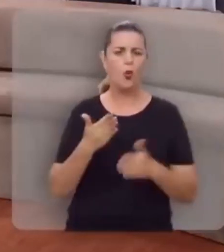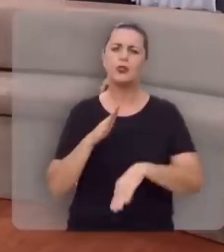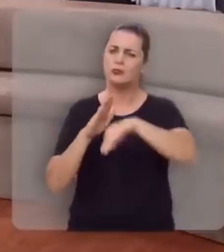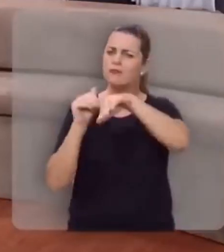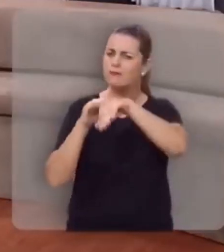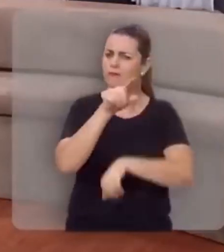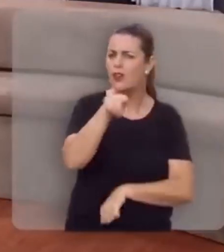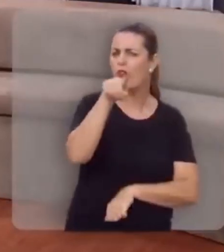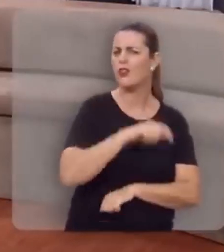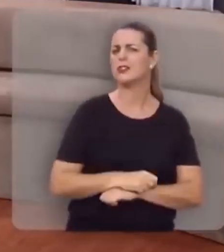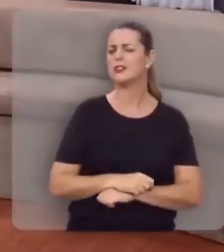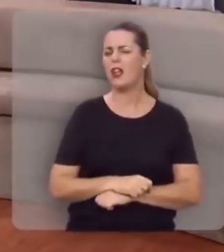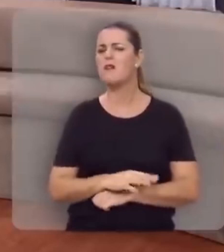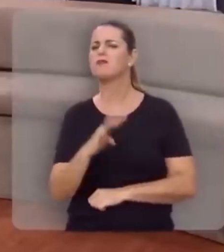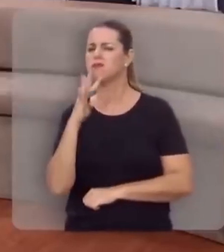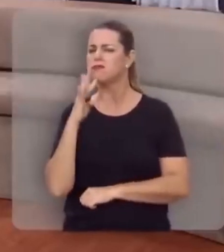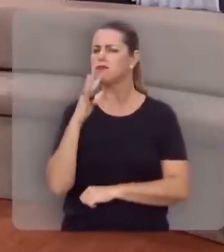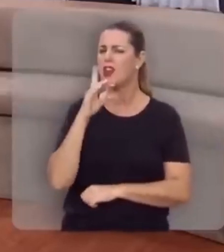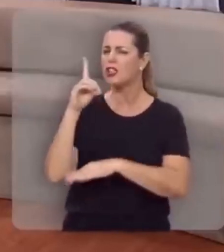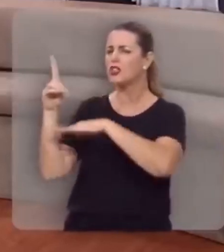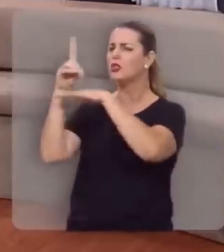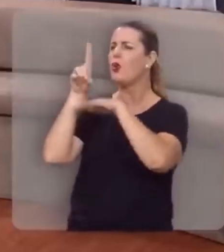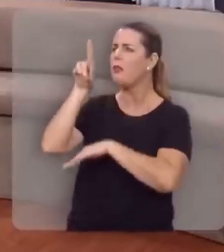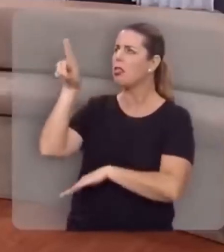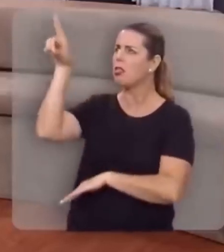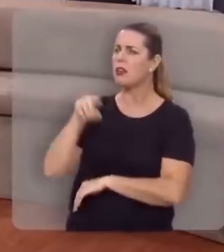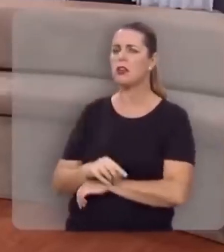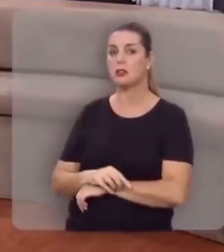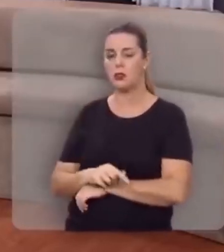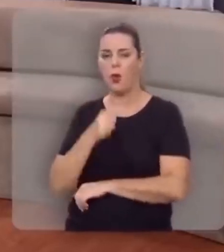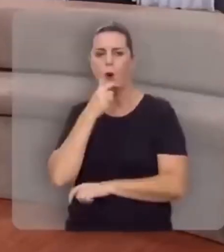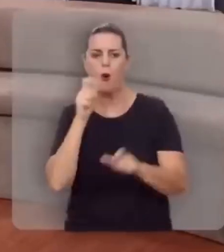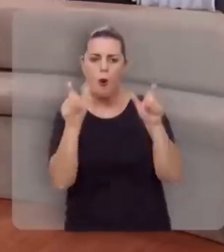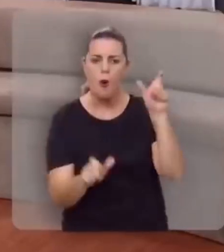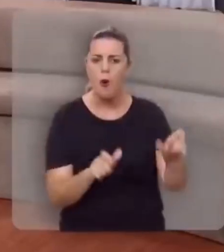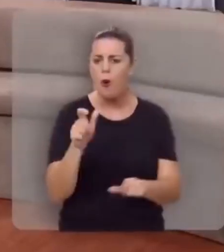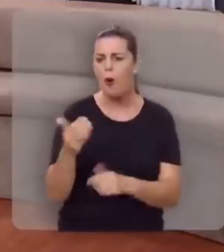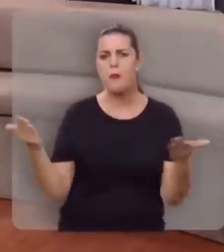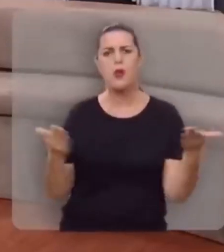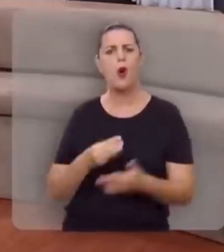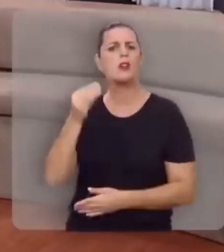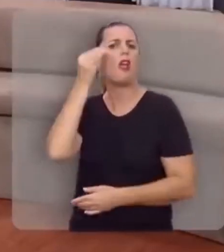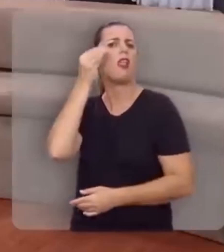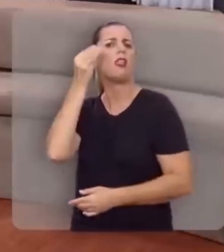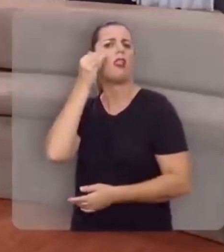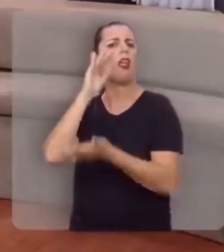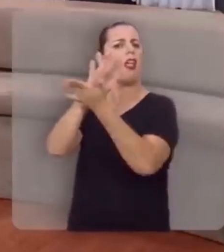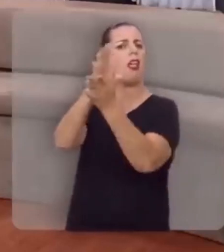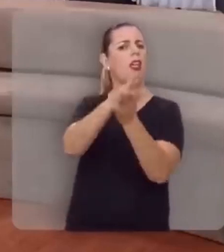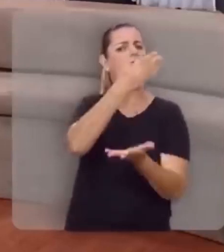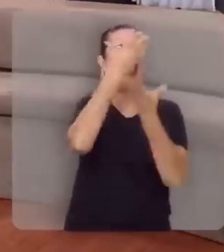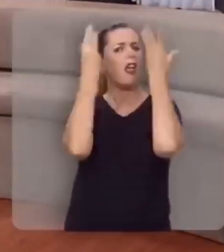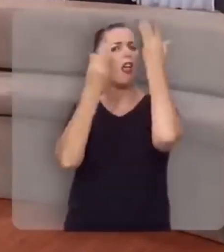conclamo você, a reconhecer a soberania de Deus, os homens hoje tentam varrer Deus da